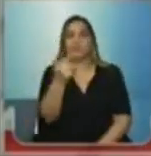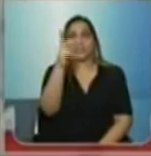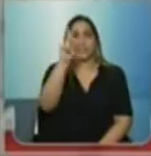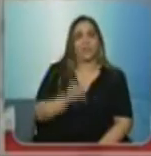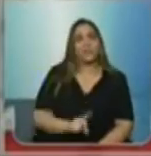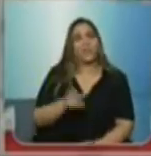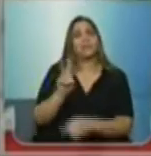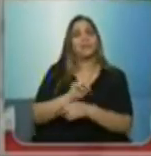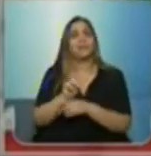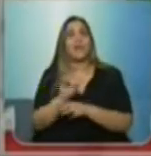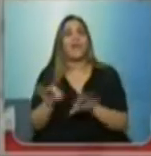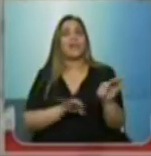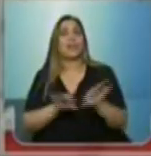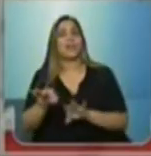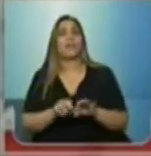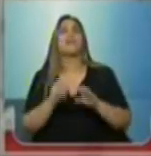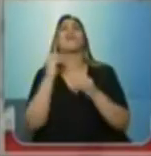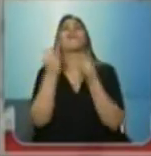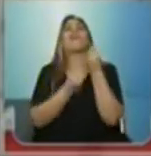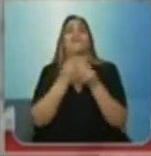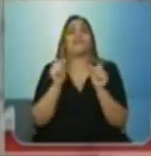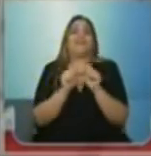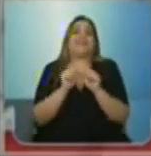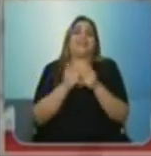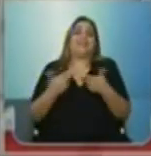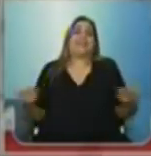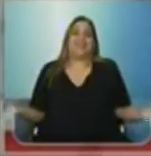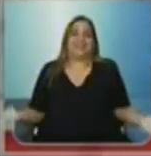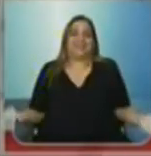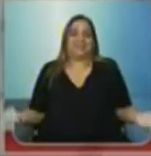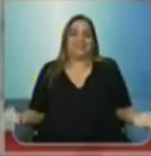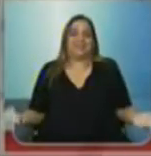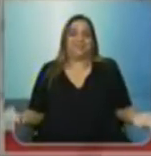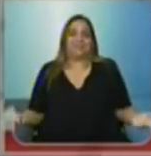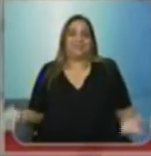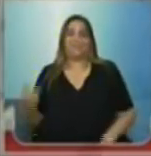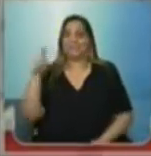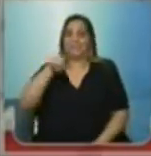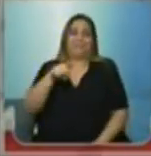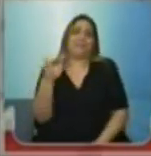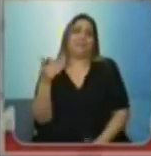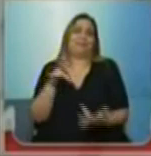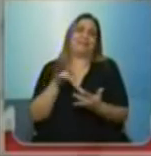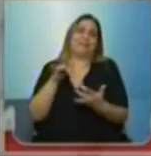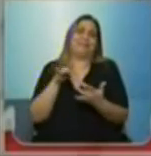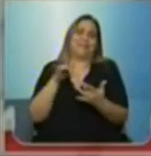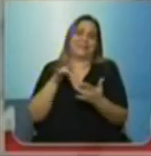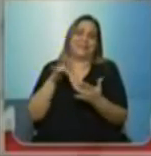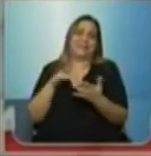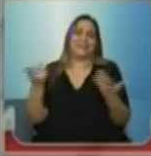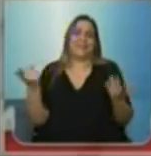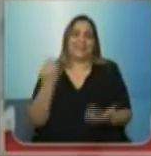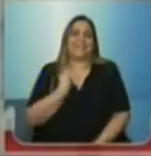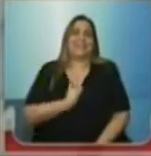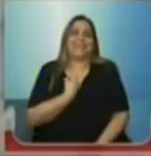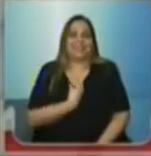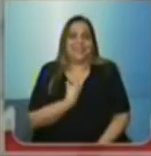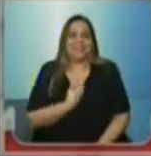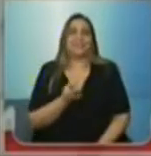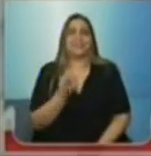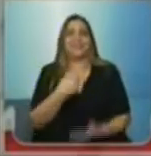supervisor, nem coordenador pedagógico, quer dizer, é algo inerente à rede de ensino, a existência de